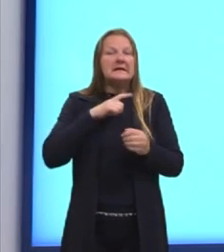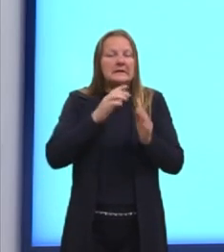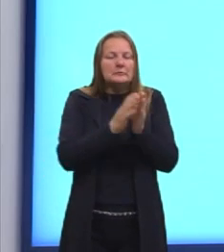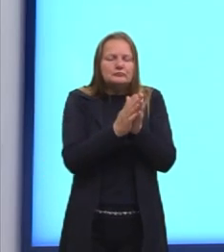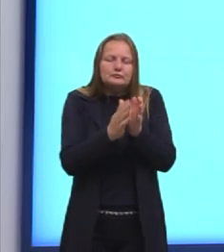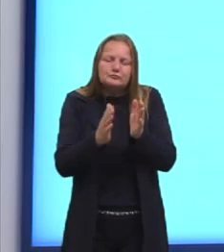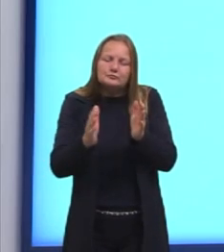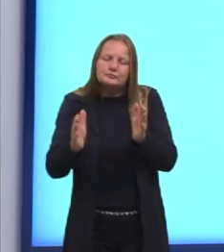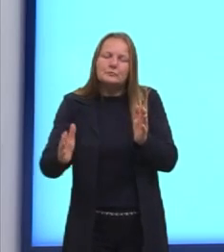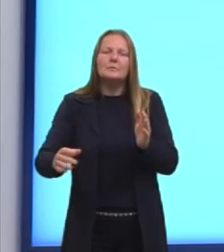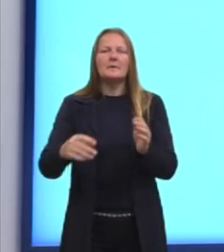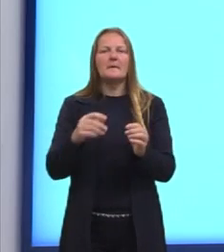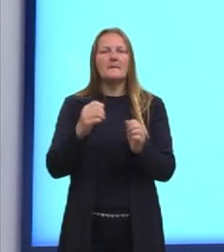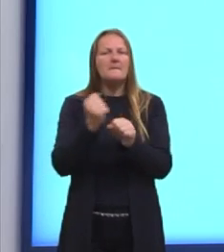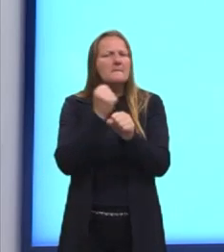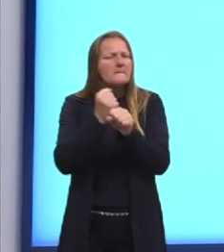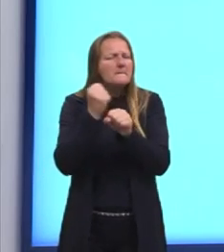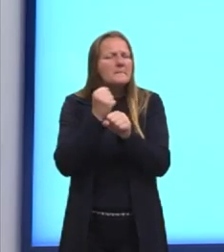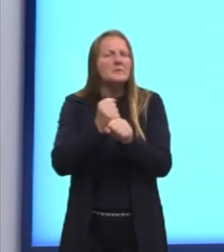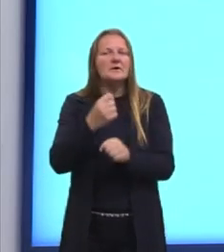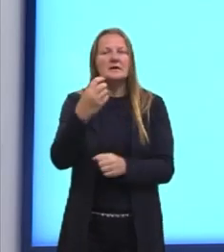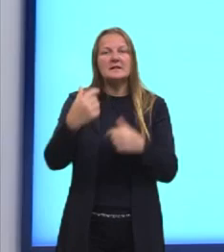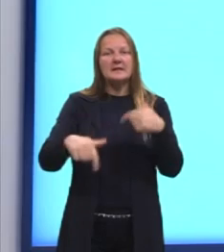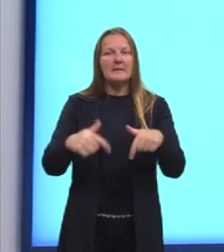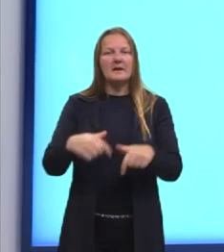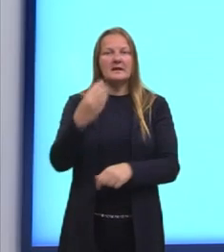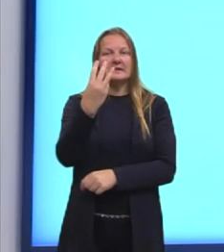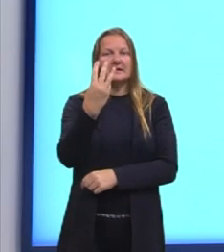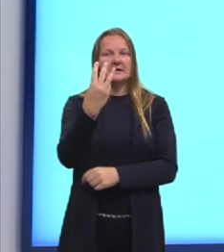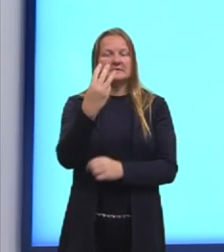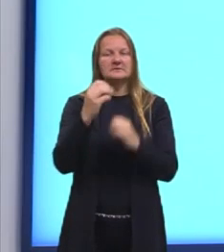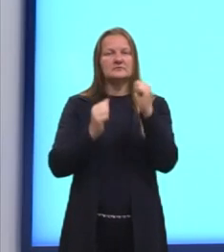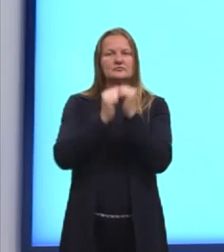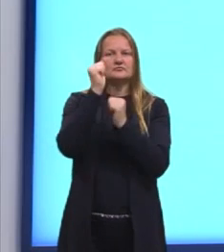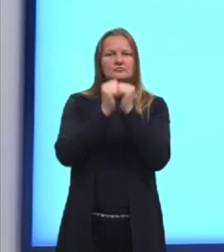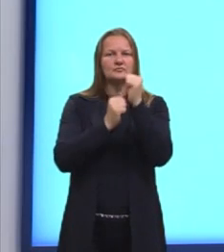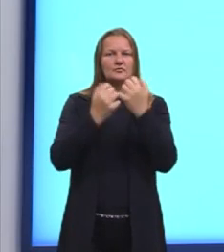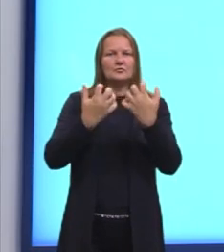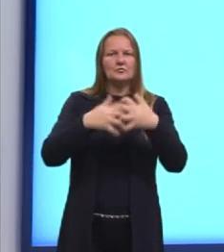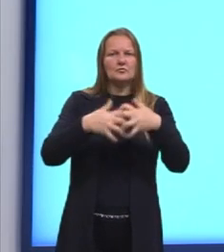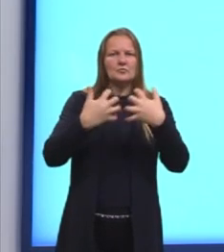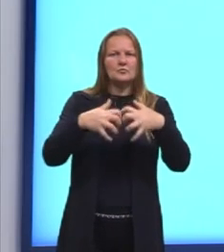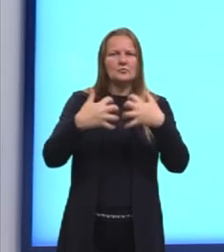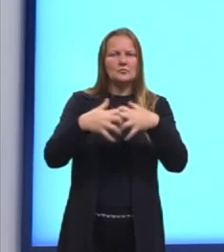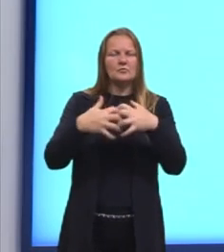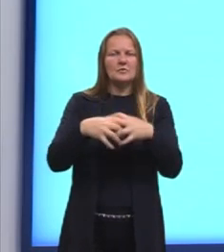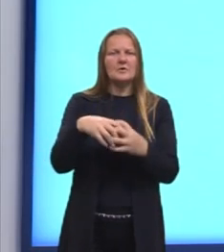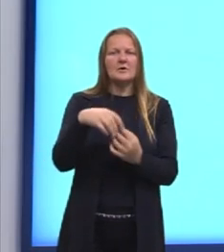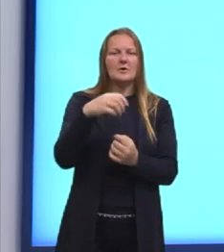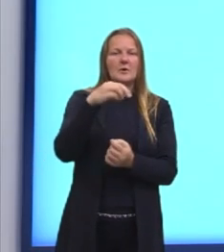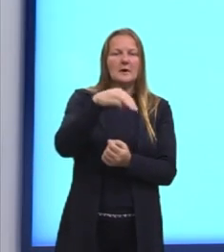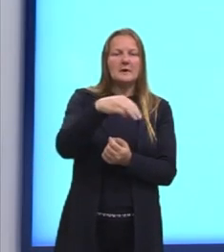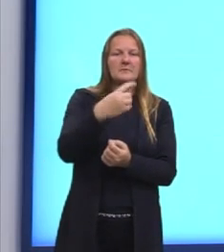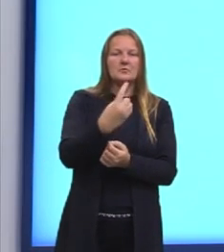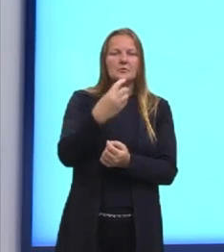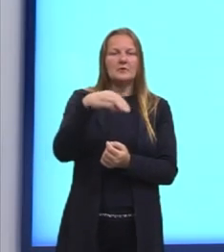dessa fábrica, trabalham três máquinas. M1, M2 e M3, dia e noite.